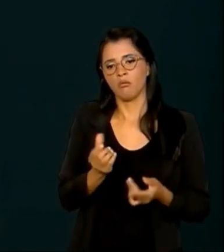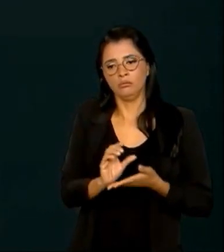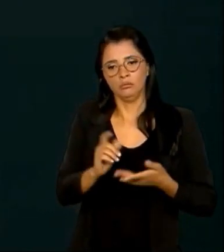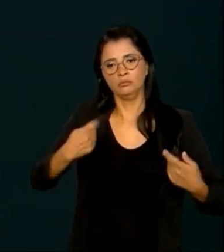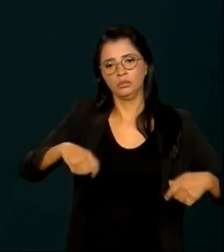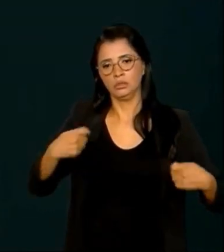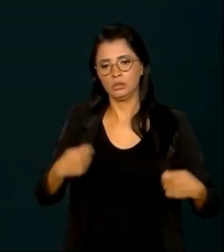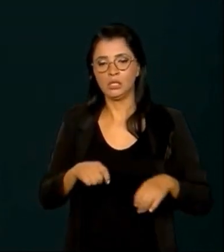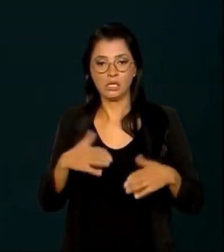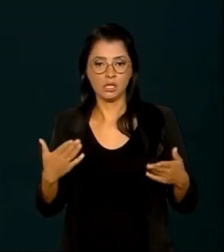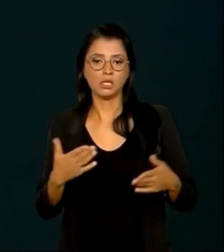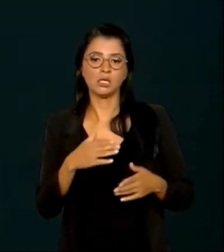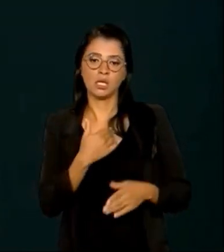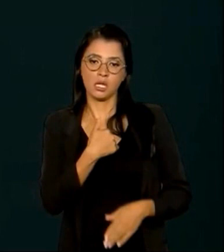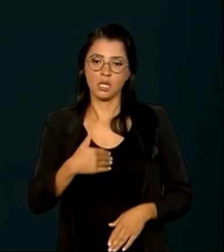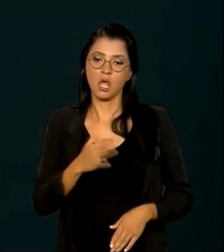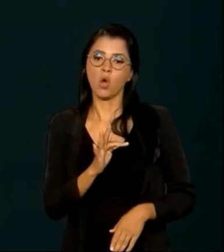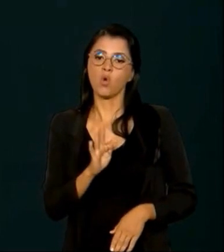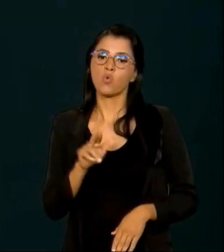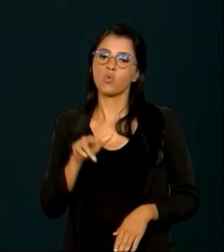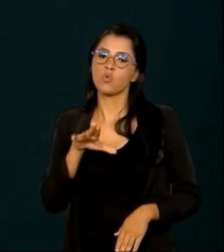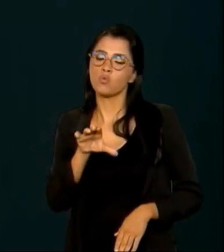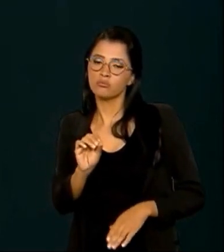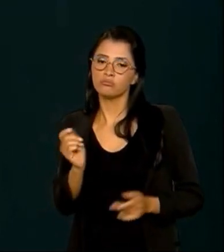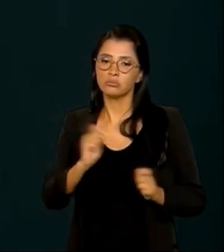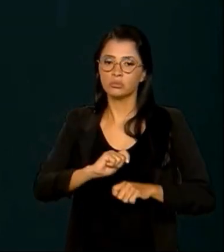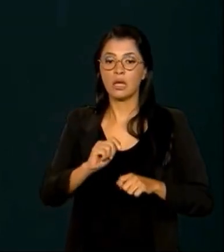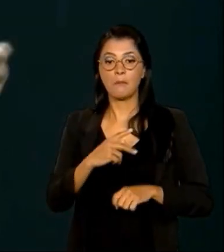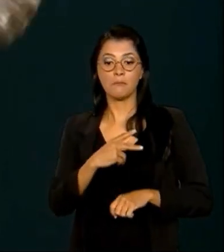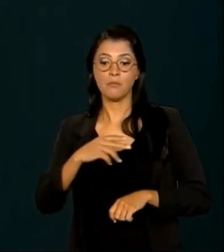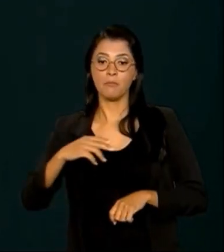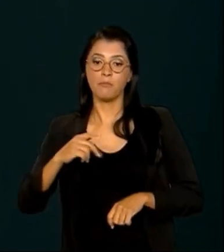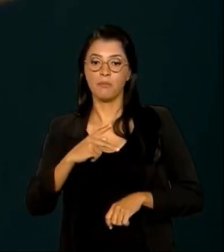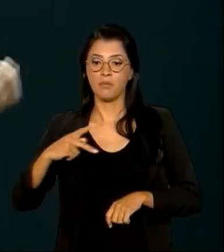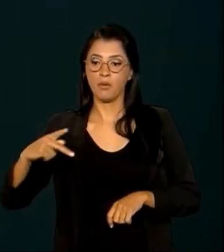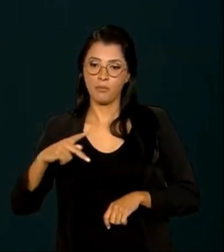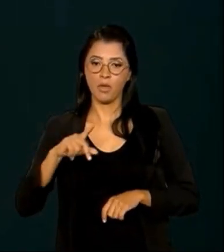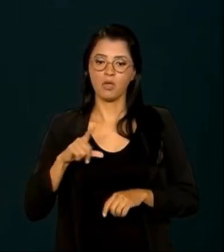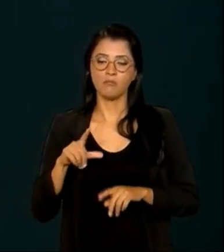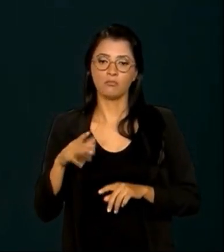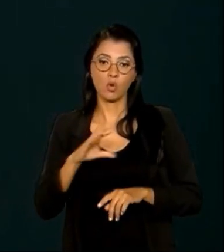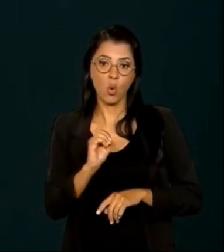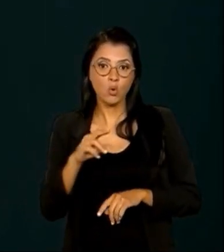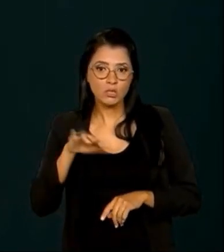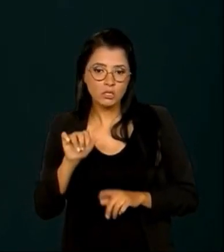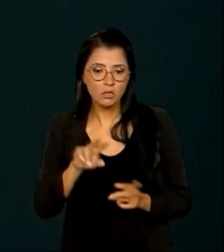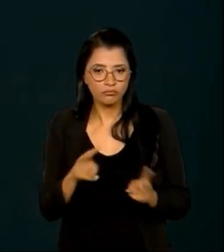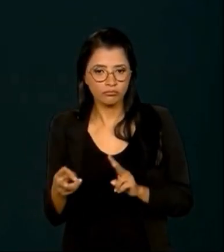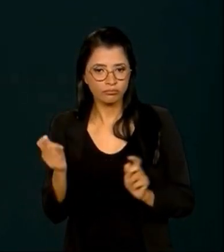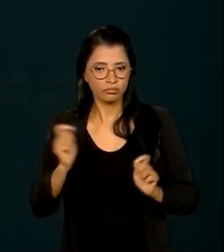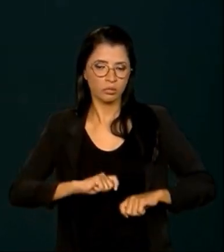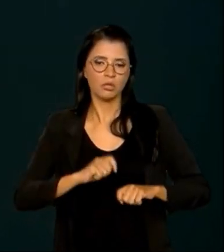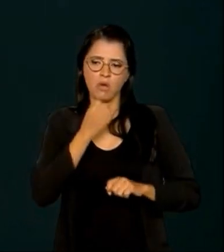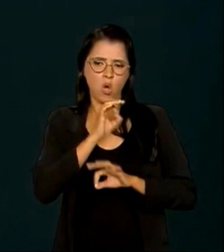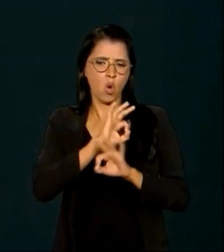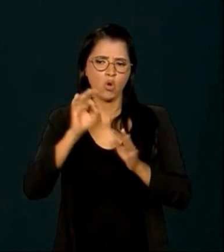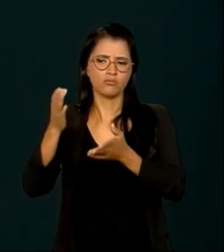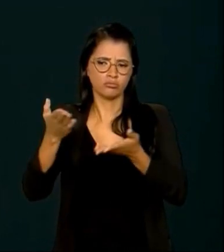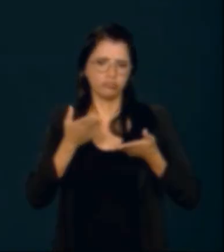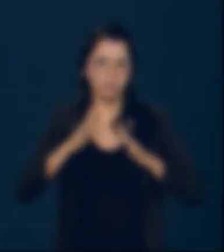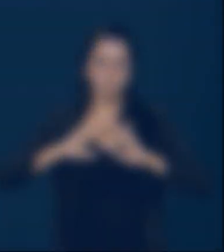tão linda a possibilidade de transformar o PPP de opossessão, mas é sempre bem-vindo